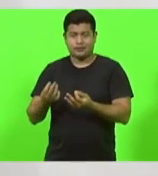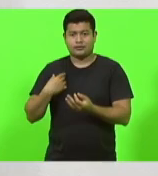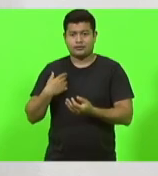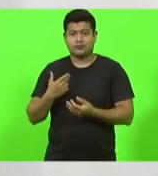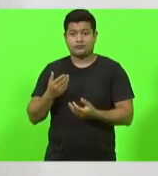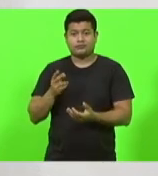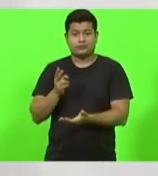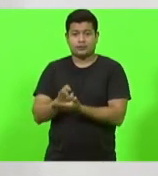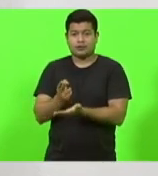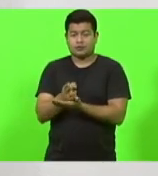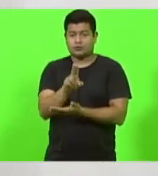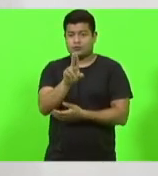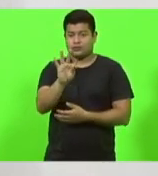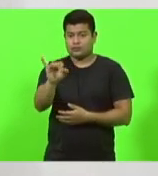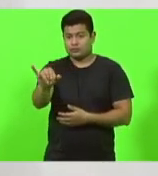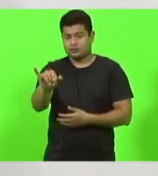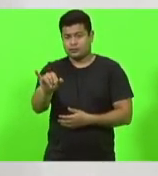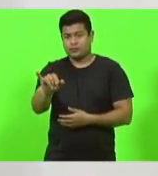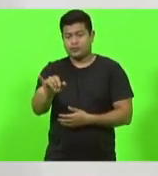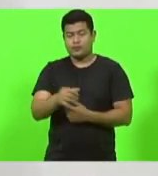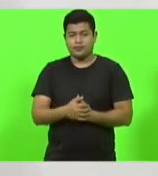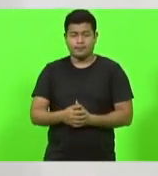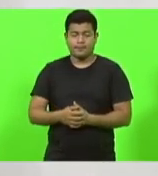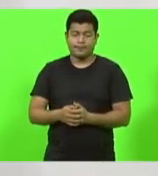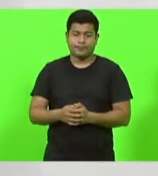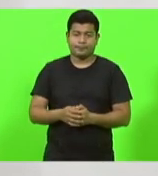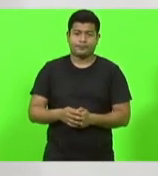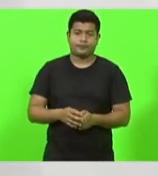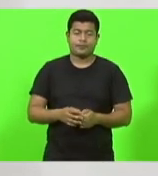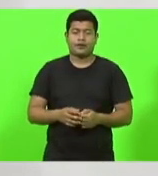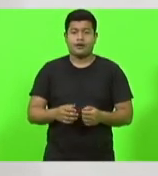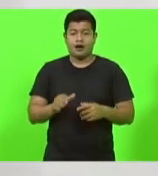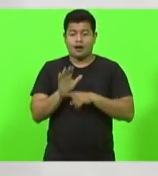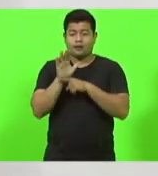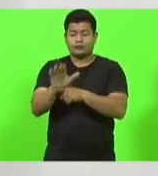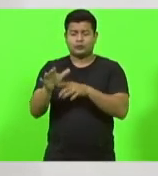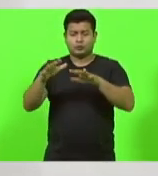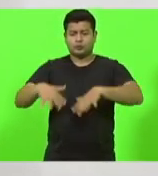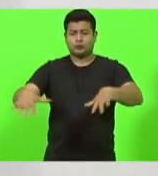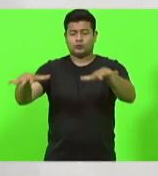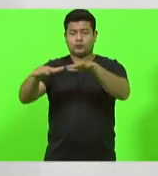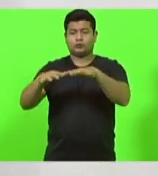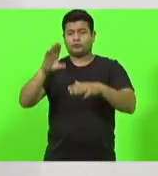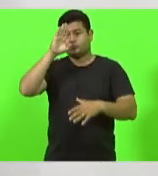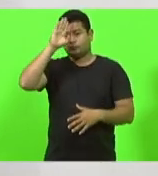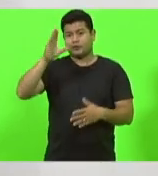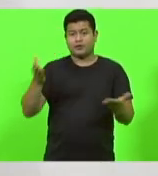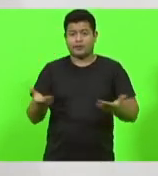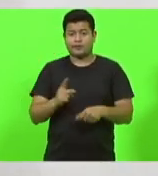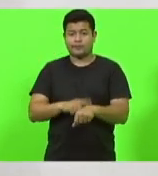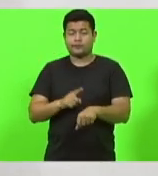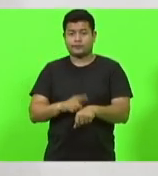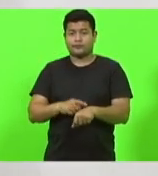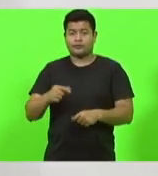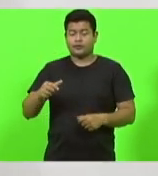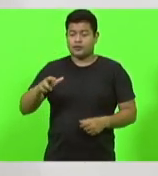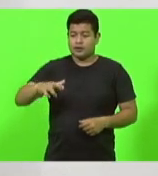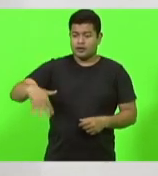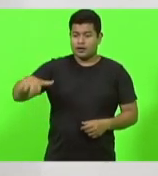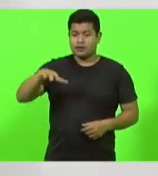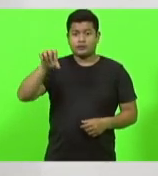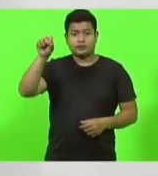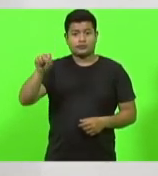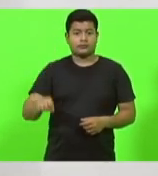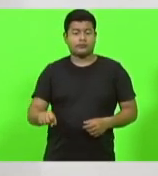de Brasso Norte, contribuindo para todos os catarinenses, principalmente nesse momento, para o Vale do Brasso Norte, mas para o